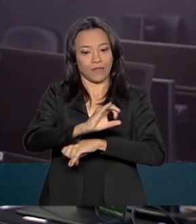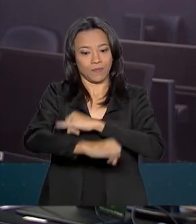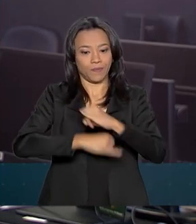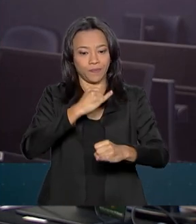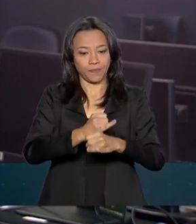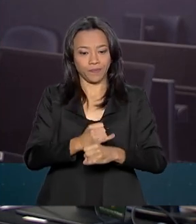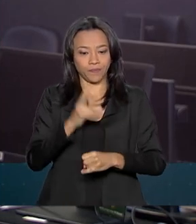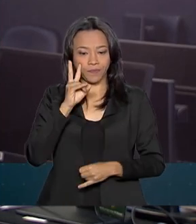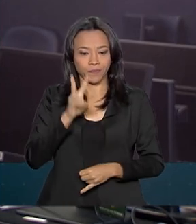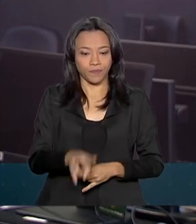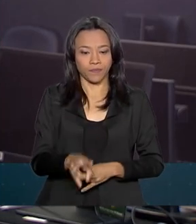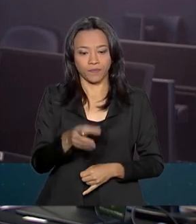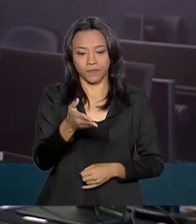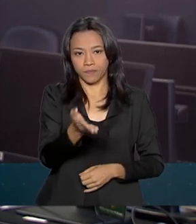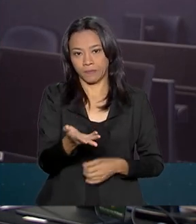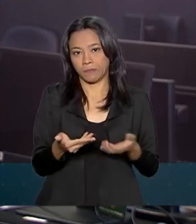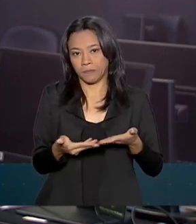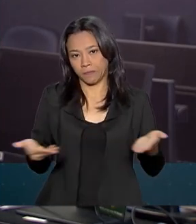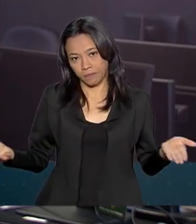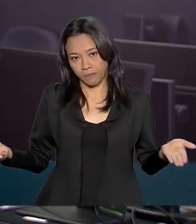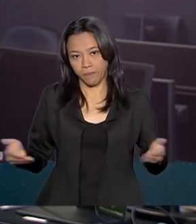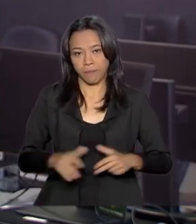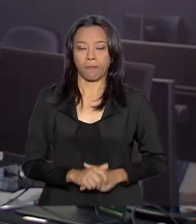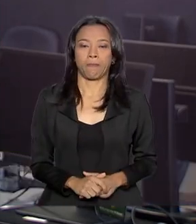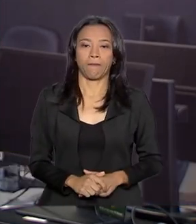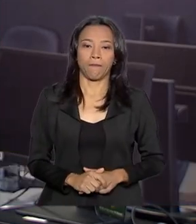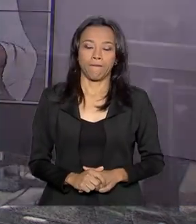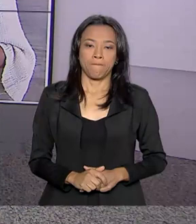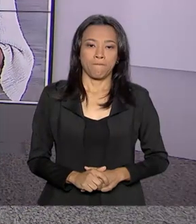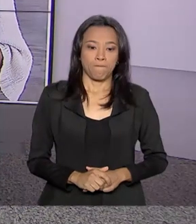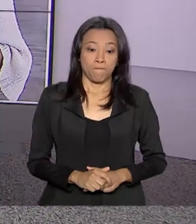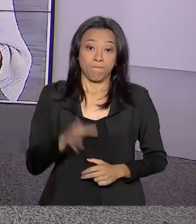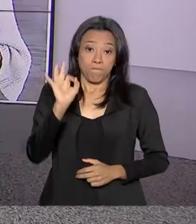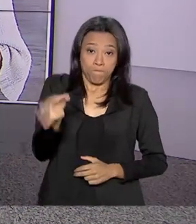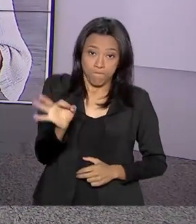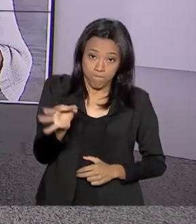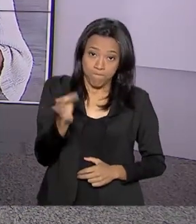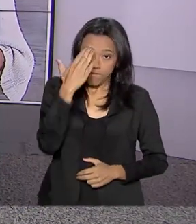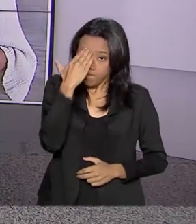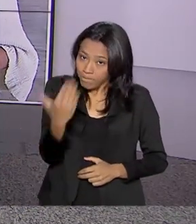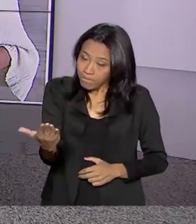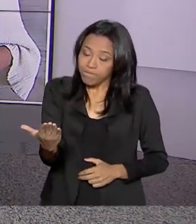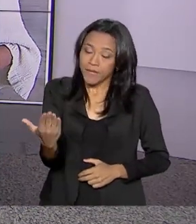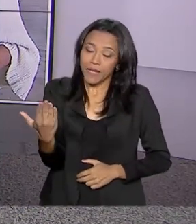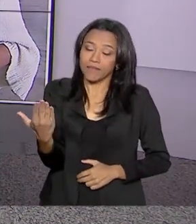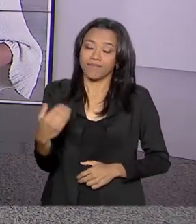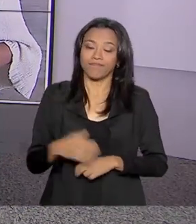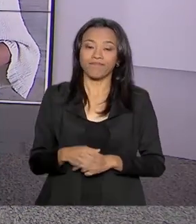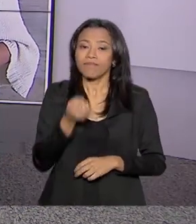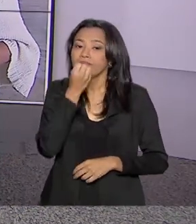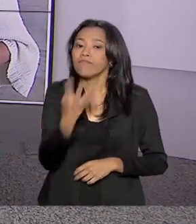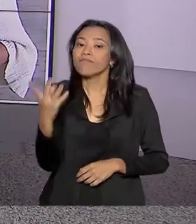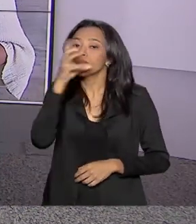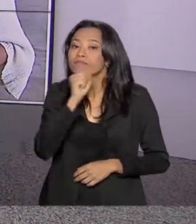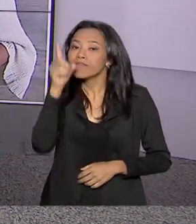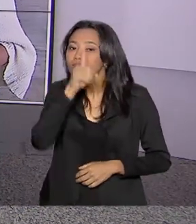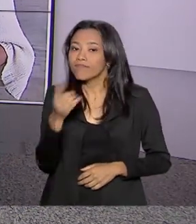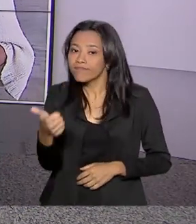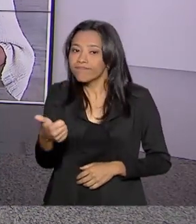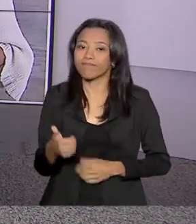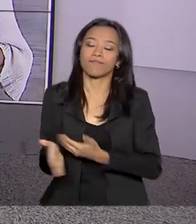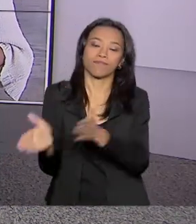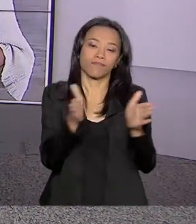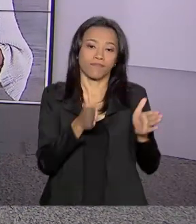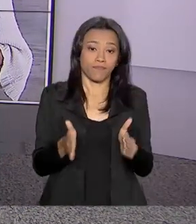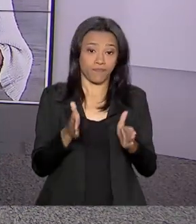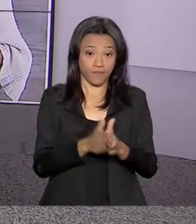.mec.gov.br. Tá certo, Ricardo. Muito obrigada pela sua participação. Bom fim de semana. E